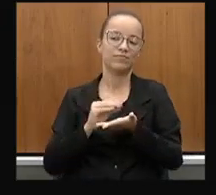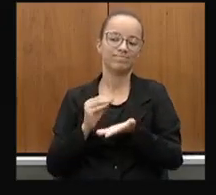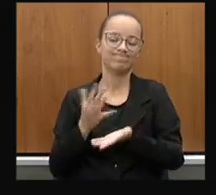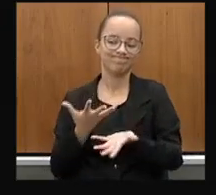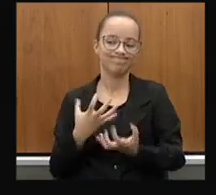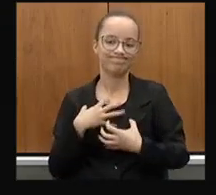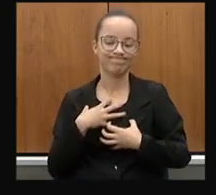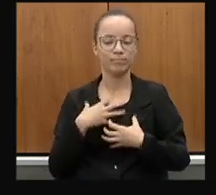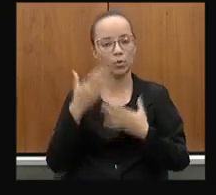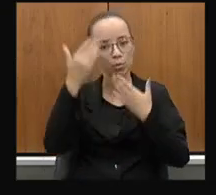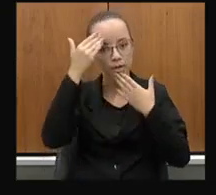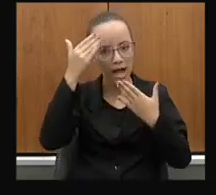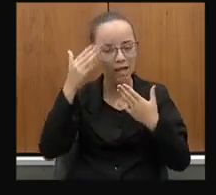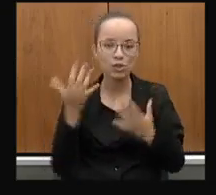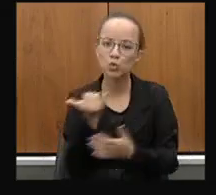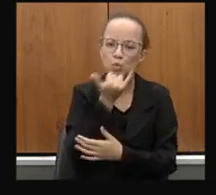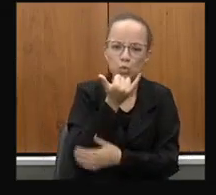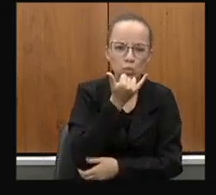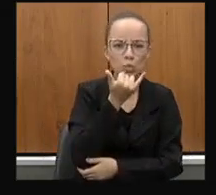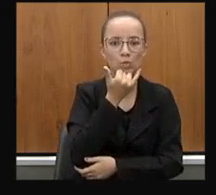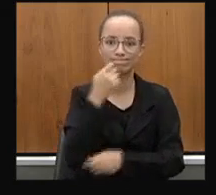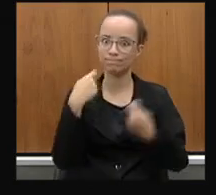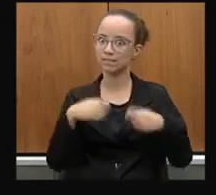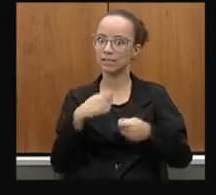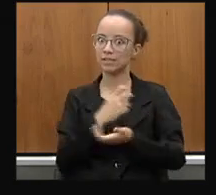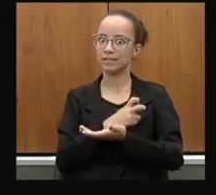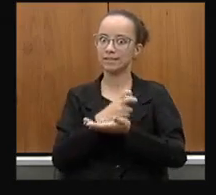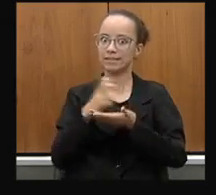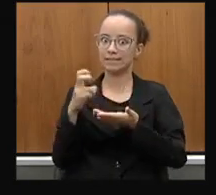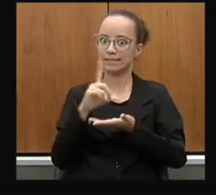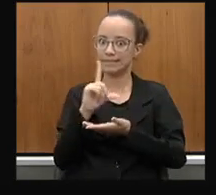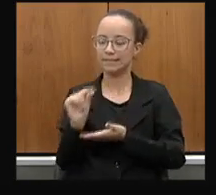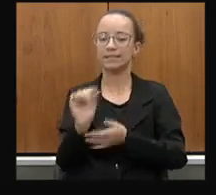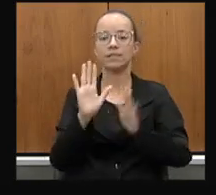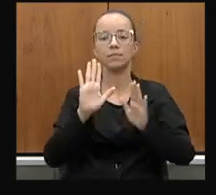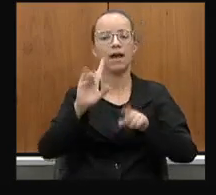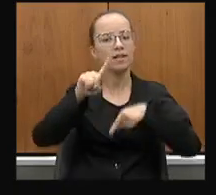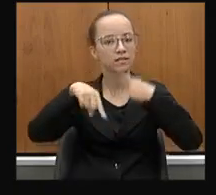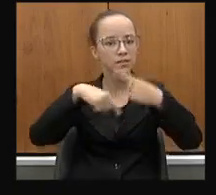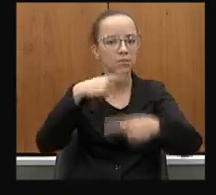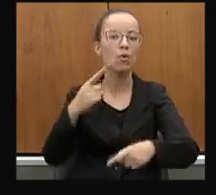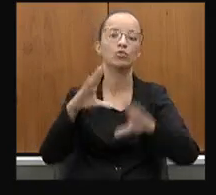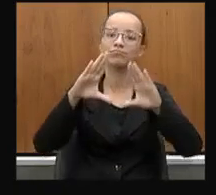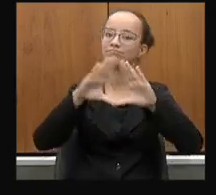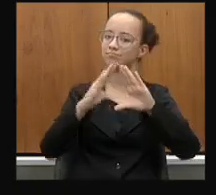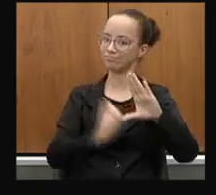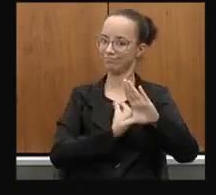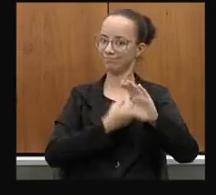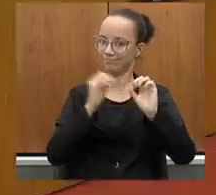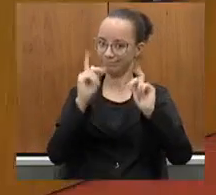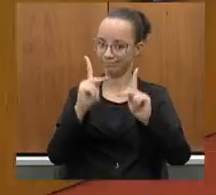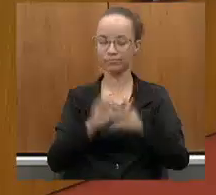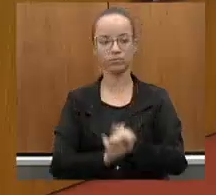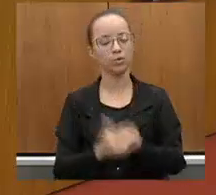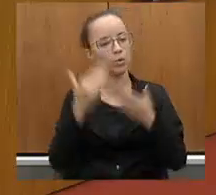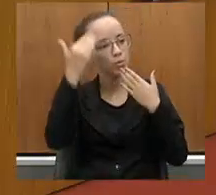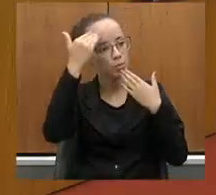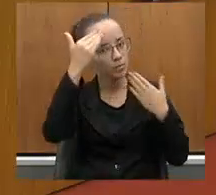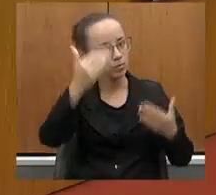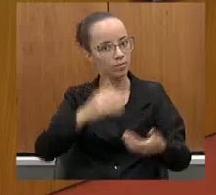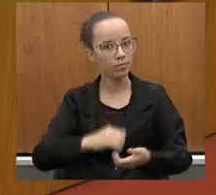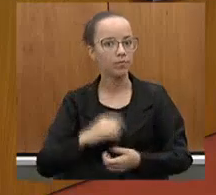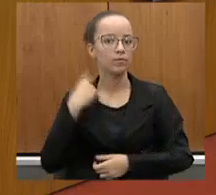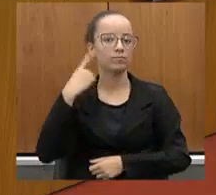e todas. Eu peço desculpas que vou ter que sair e continuar a estrada para daqui a pouco estar aí na Assembleia Legislativa. Muito obrigado,